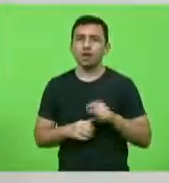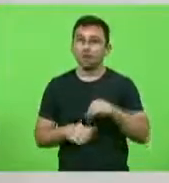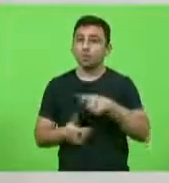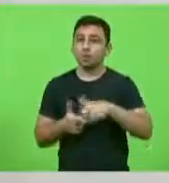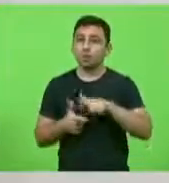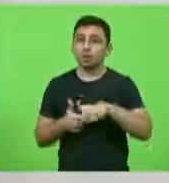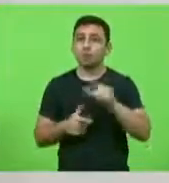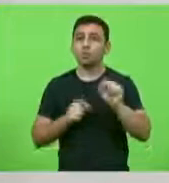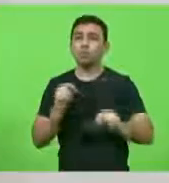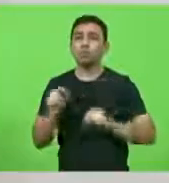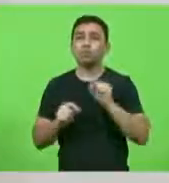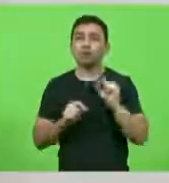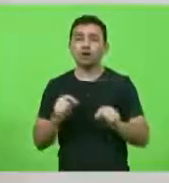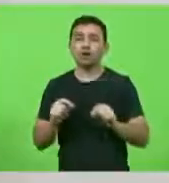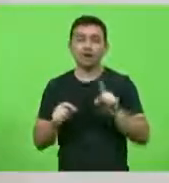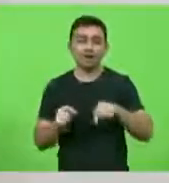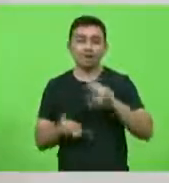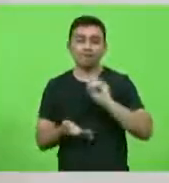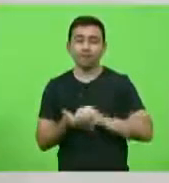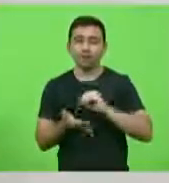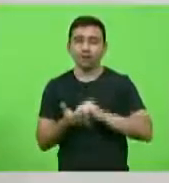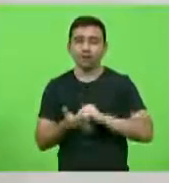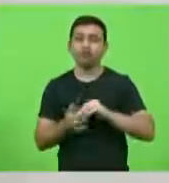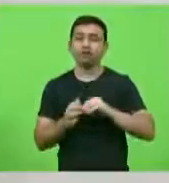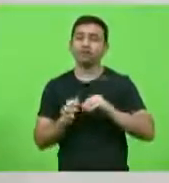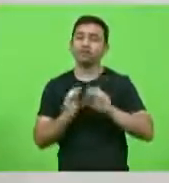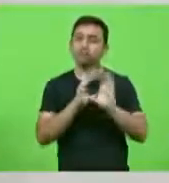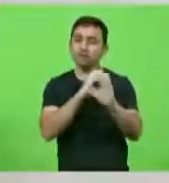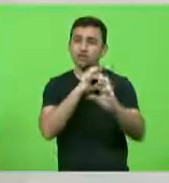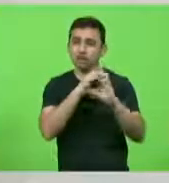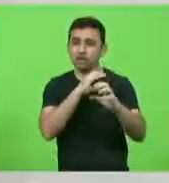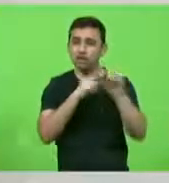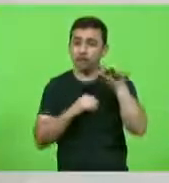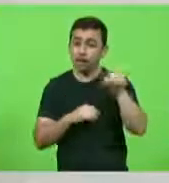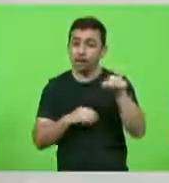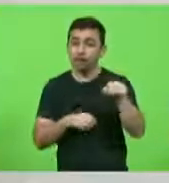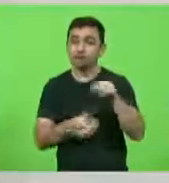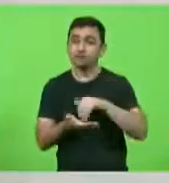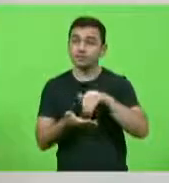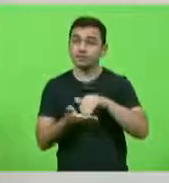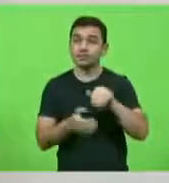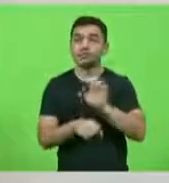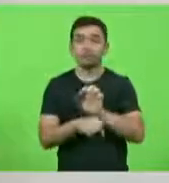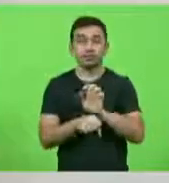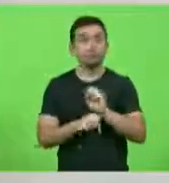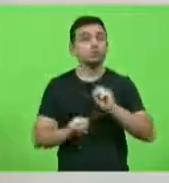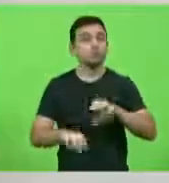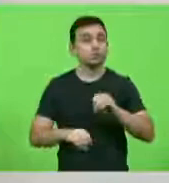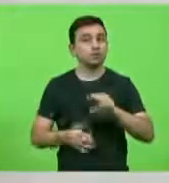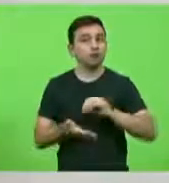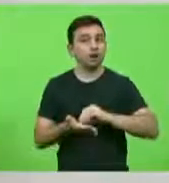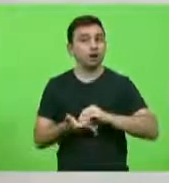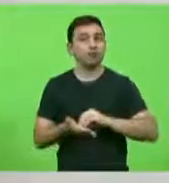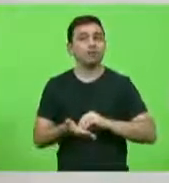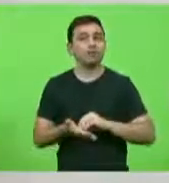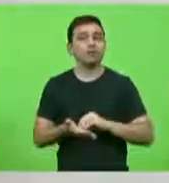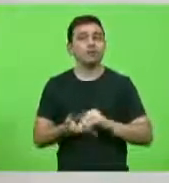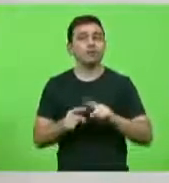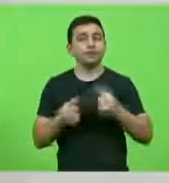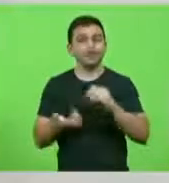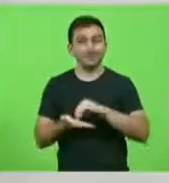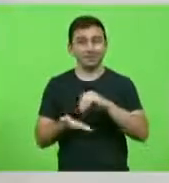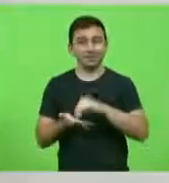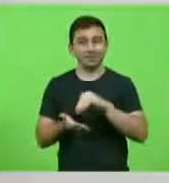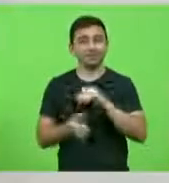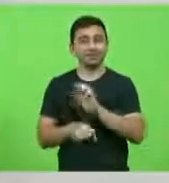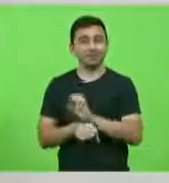também com a falta de engenheiros na Secretaria de Estado da Educação. Portanto, o secretário de